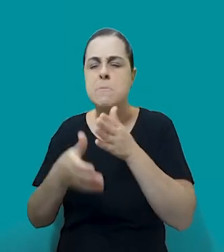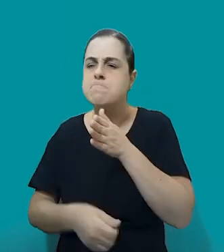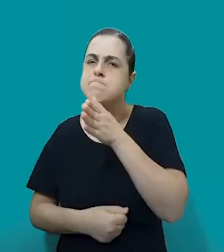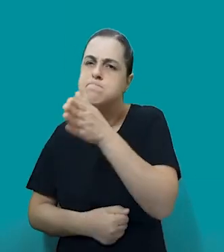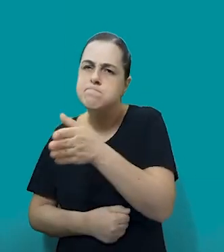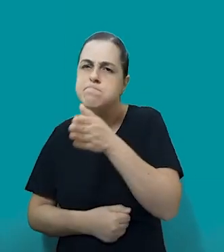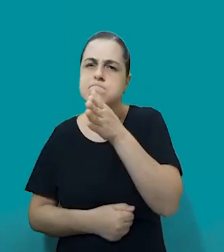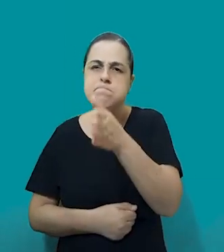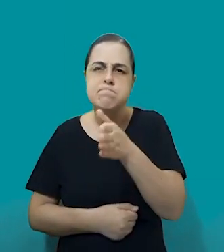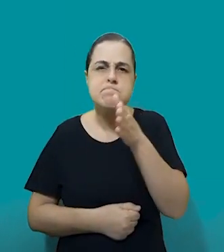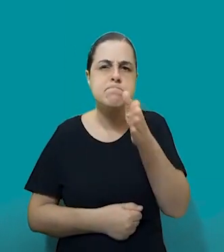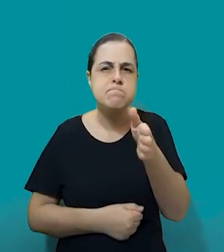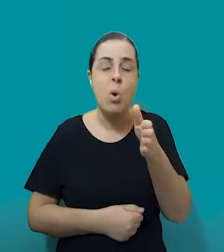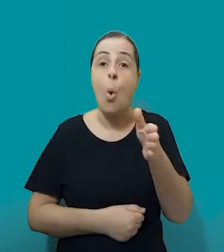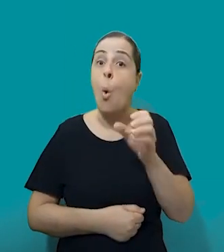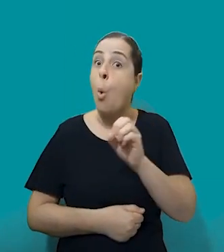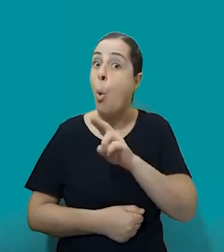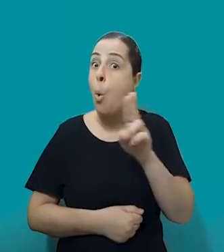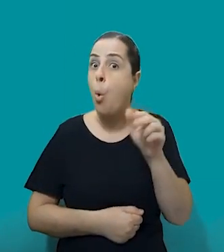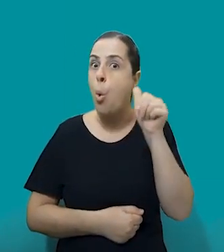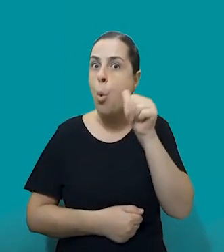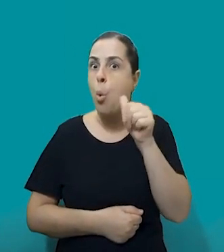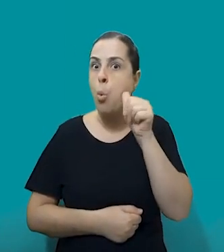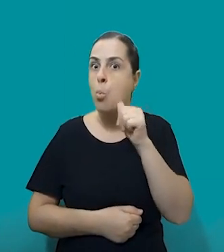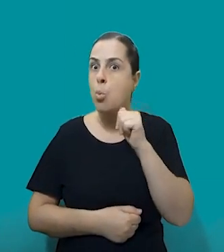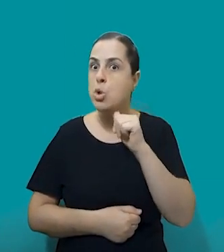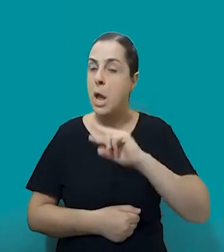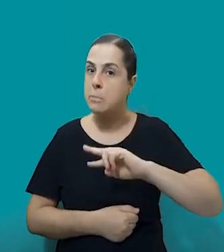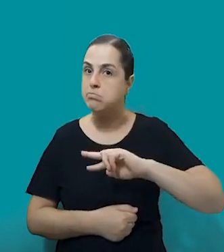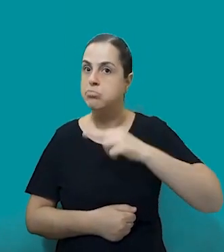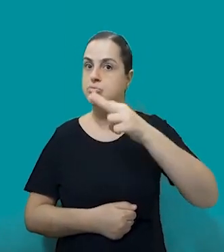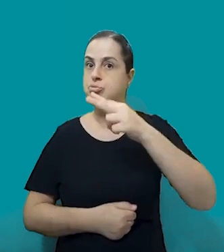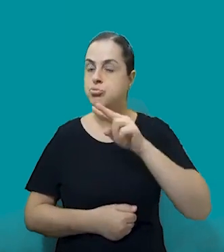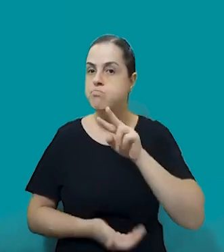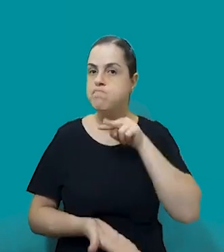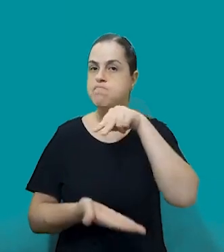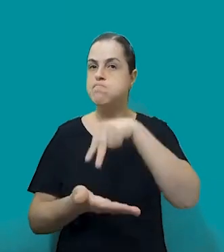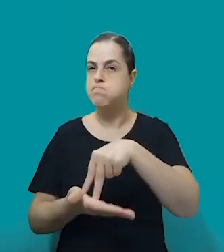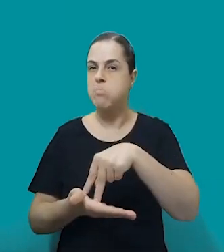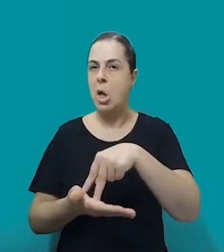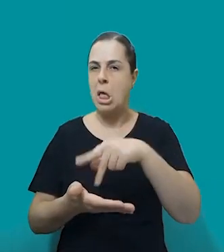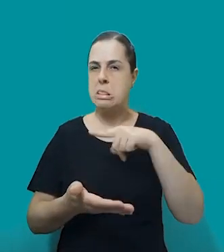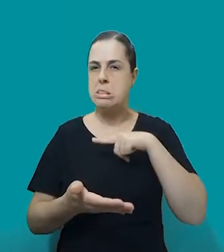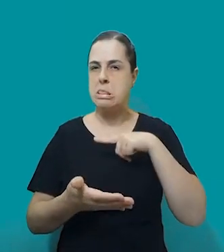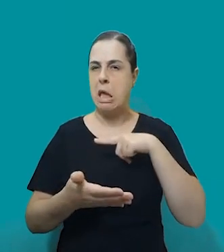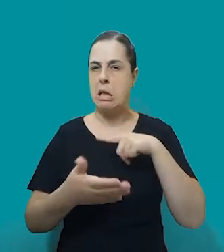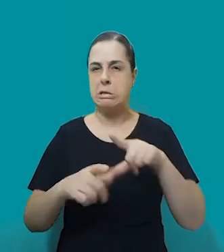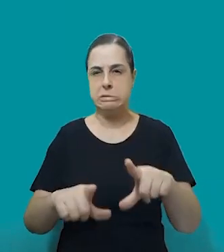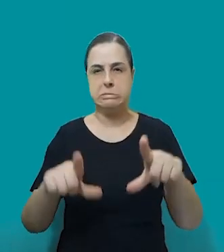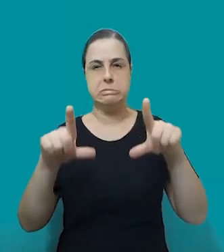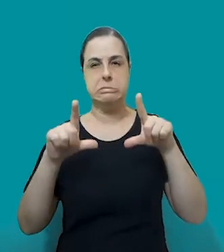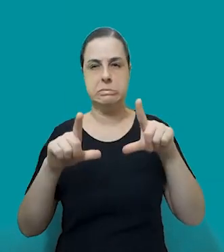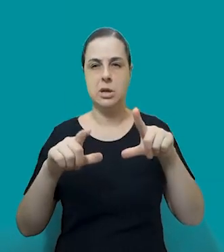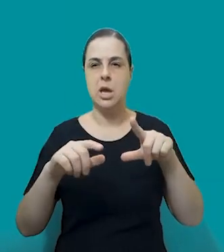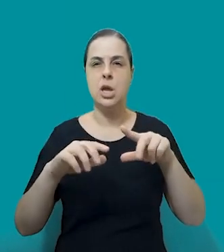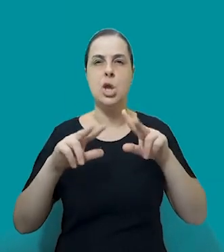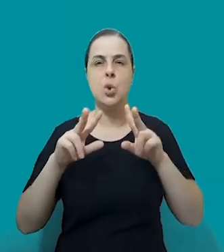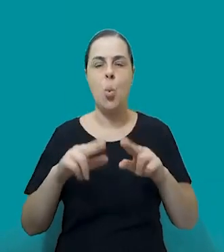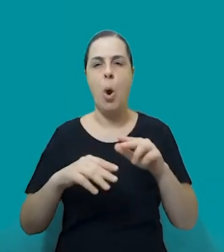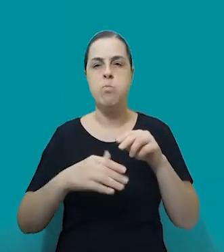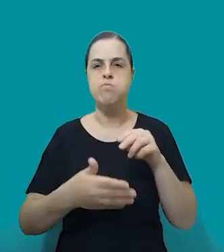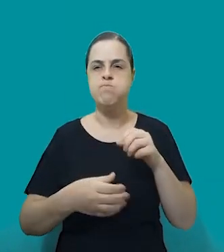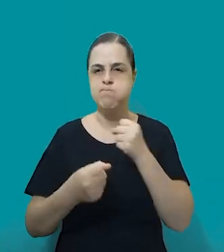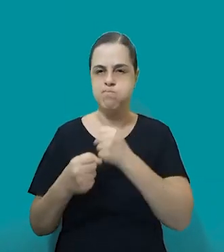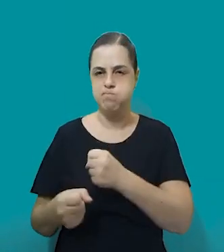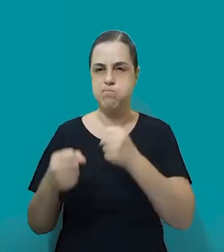ter um espaço de poder, a gente vai descobrindo novas formas de violência, ou vai identificando formas de violência que já estavam